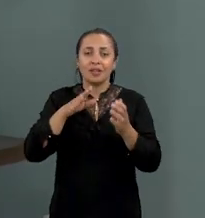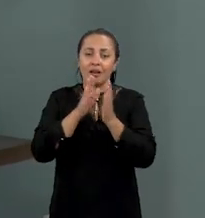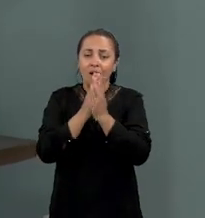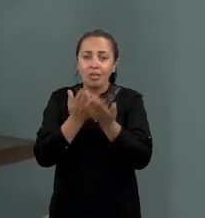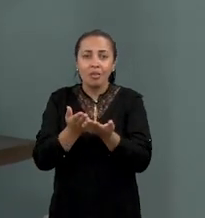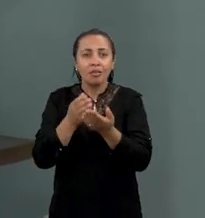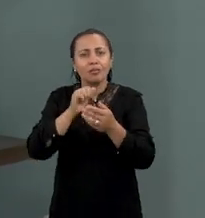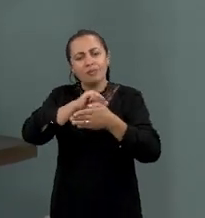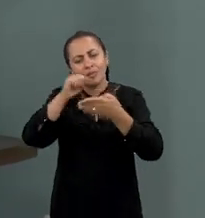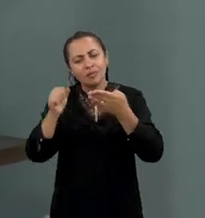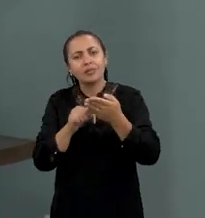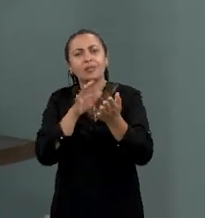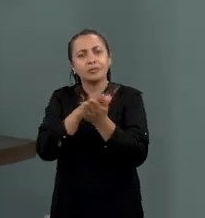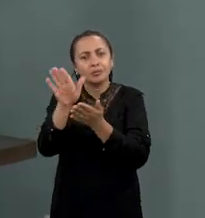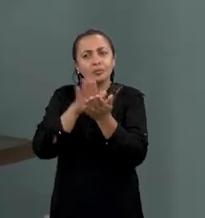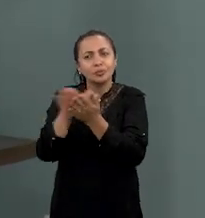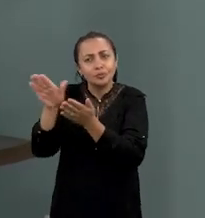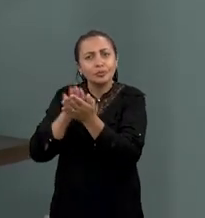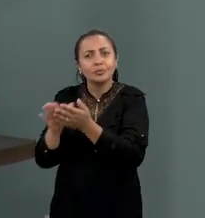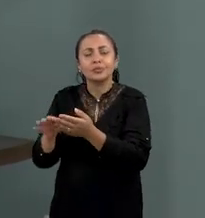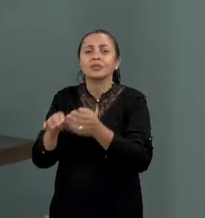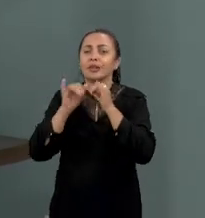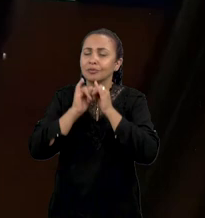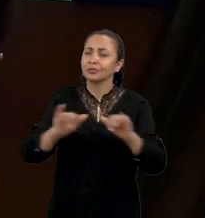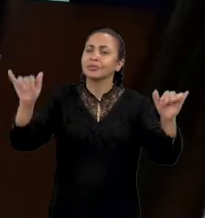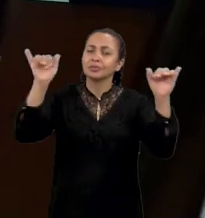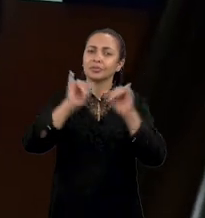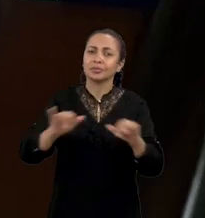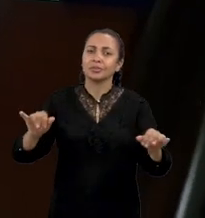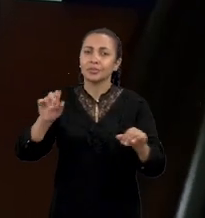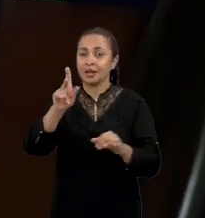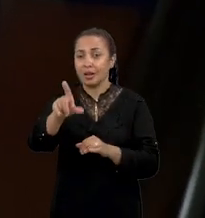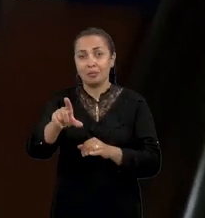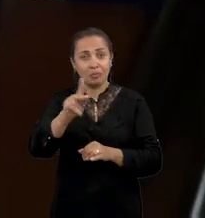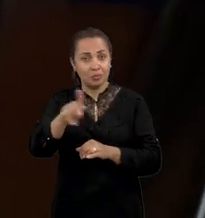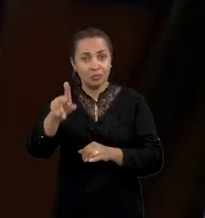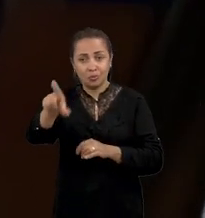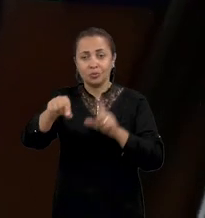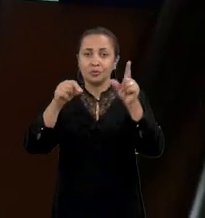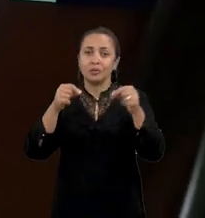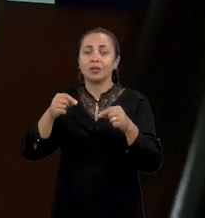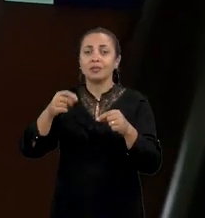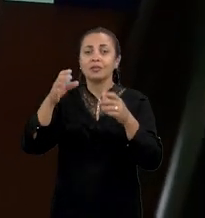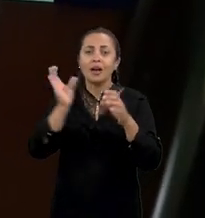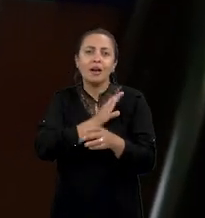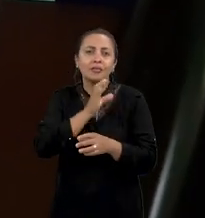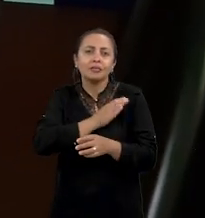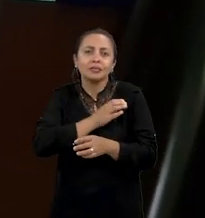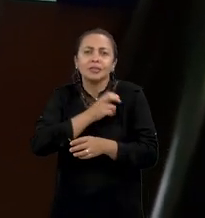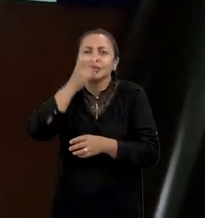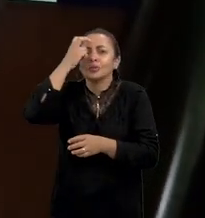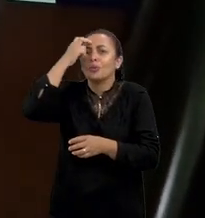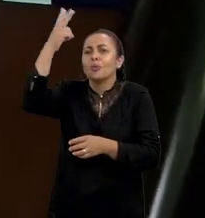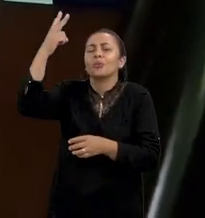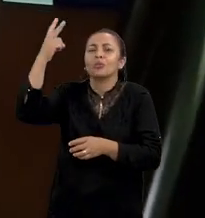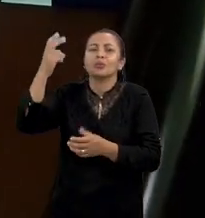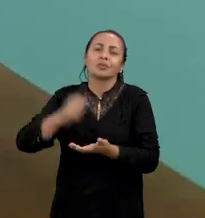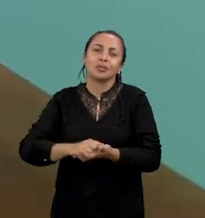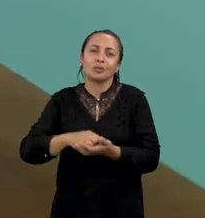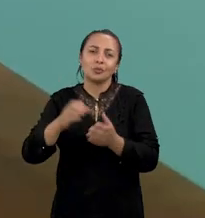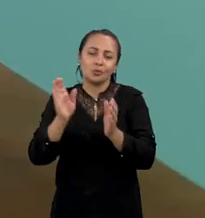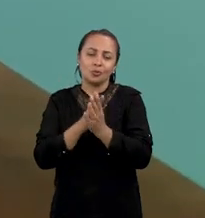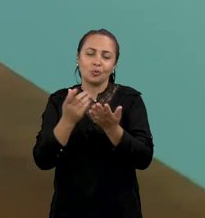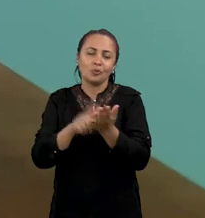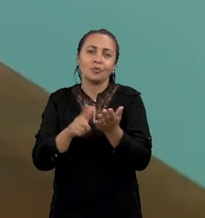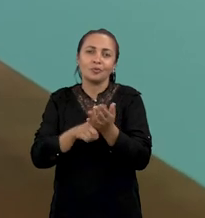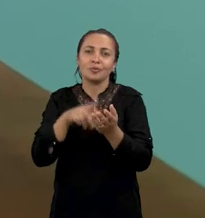ter sua obra divulgada e tornada pública. A professora destacou a riqueza cultural dos folhetos, que falam sobre os